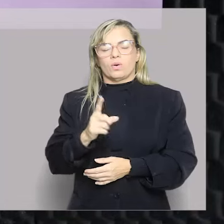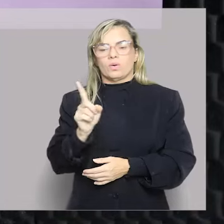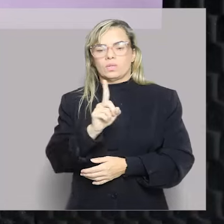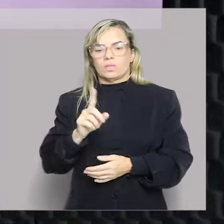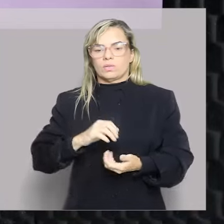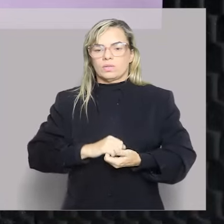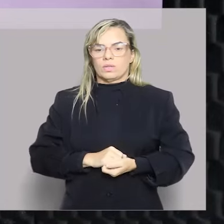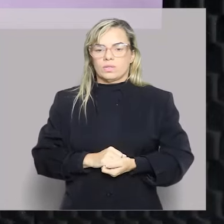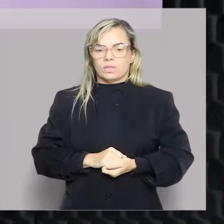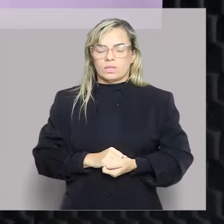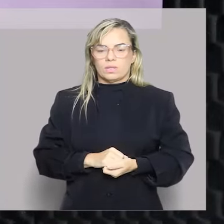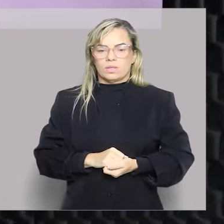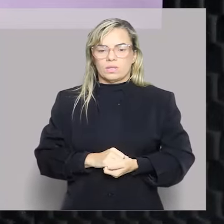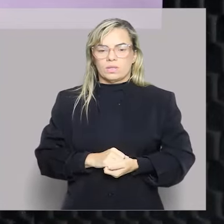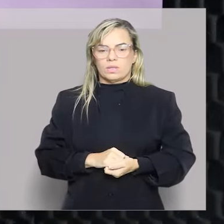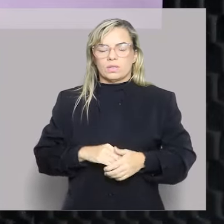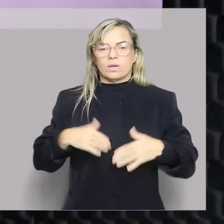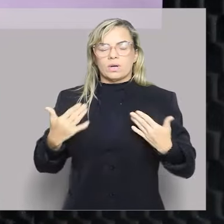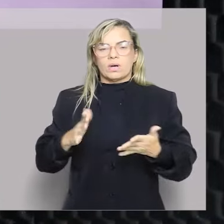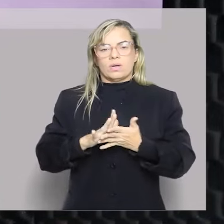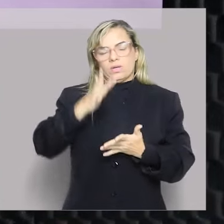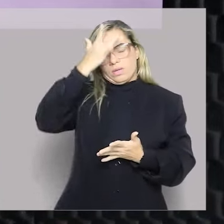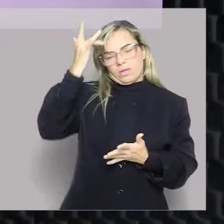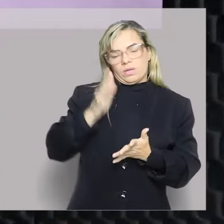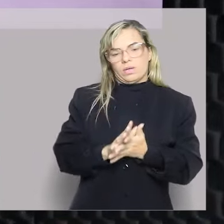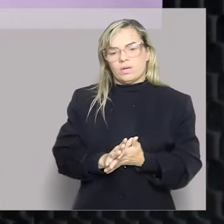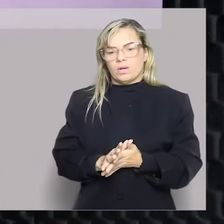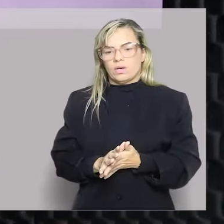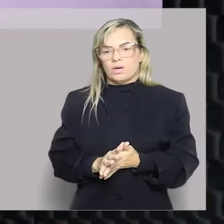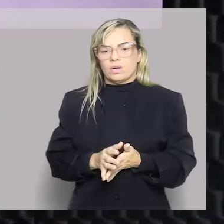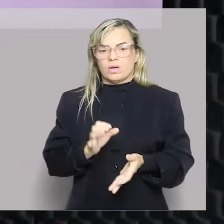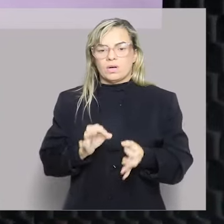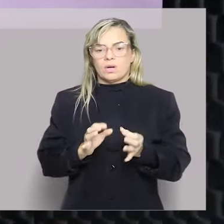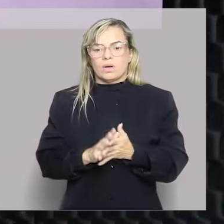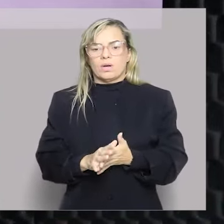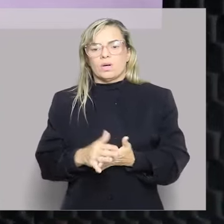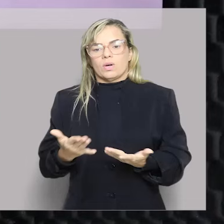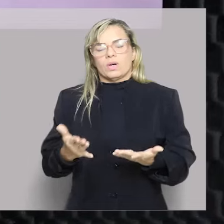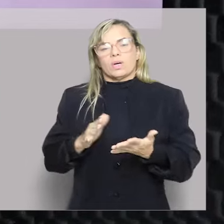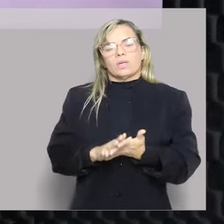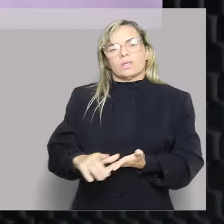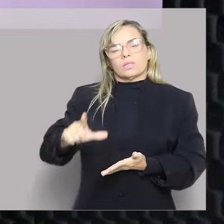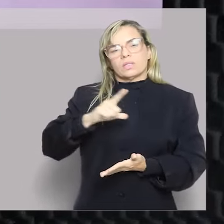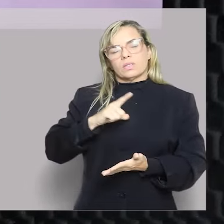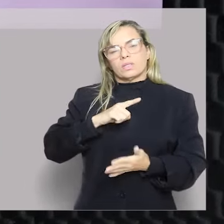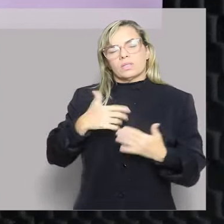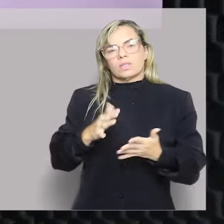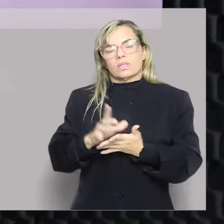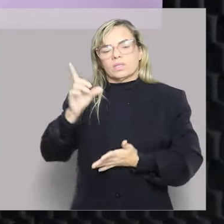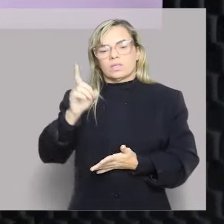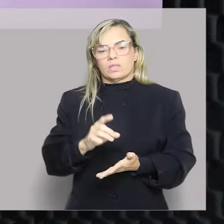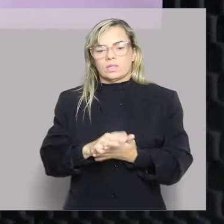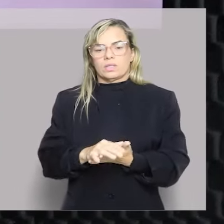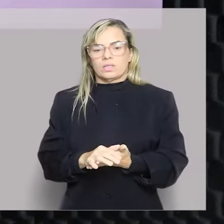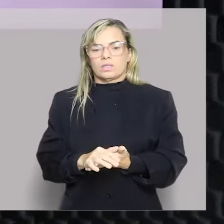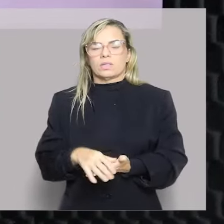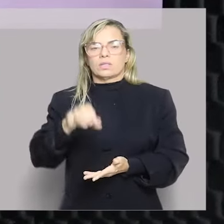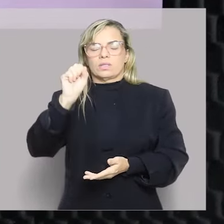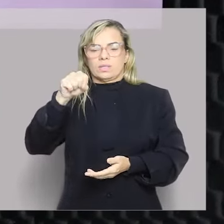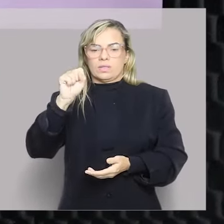lá, gente. Pessoa jurídica tem direito fundamental? Vê só. Eu diria que tem.